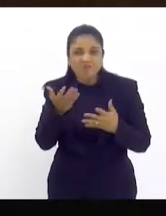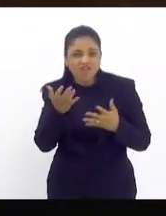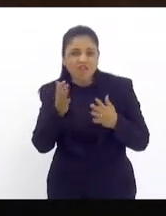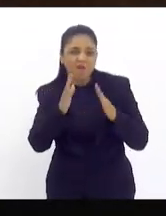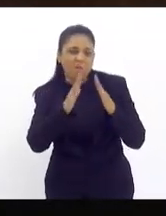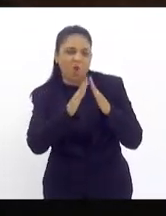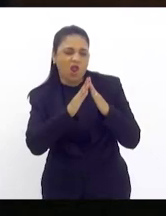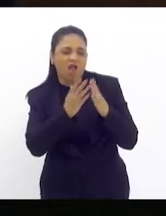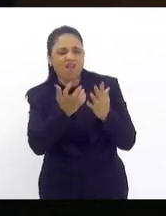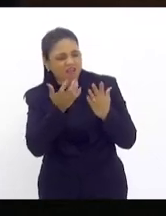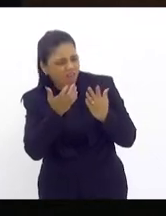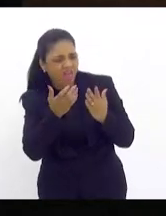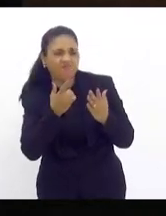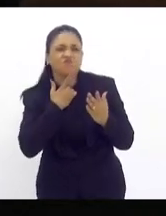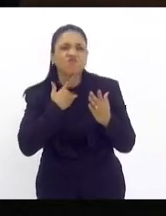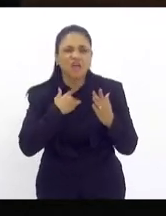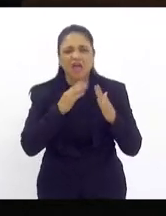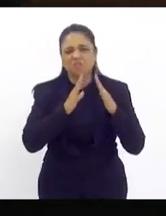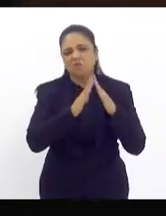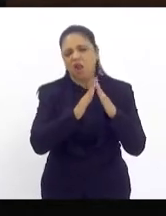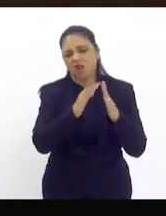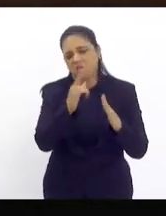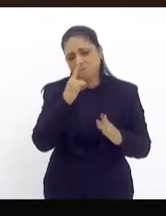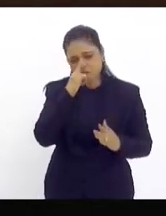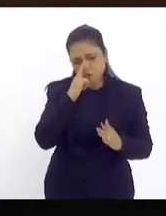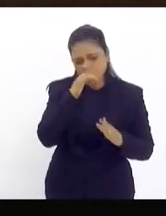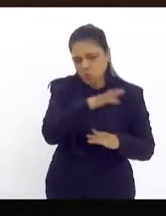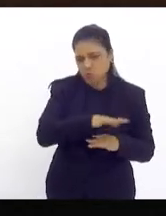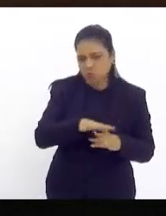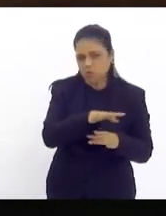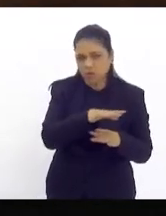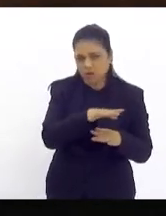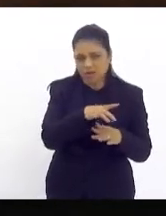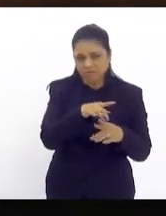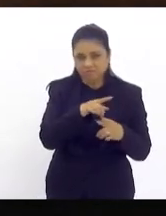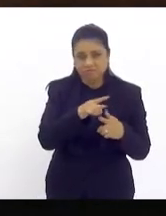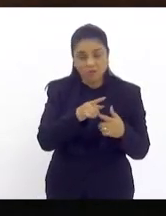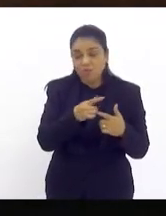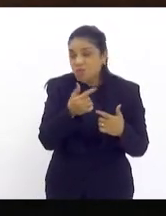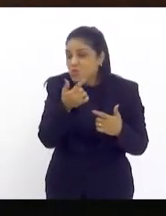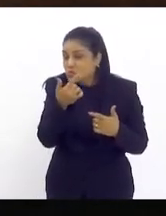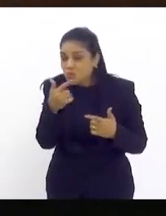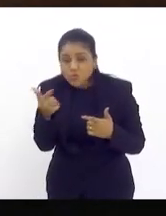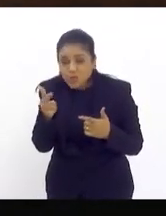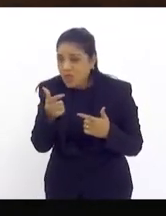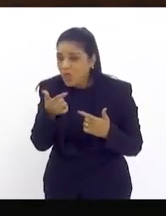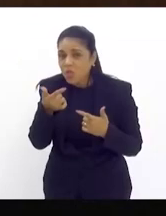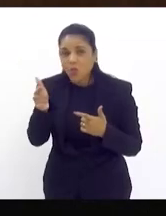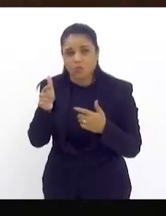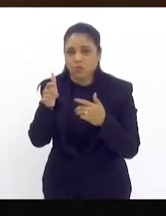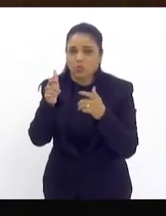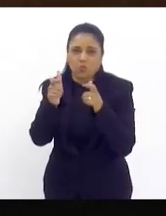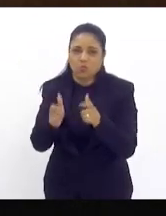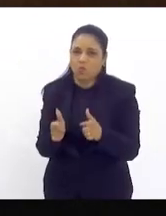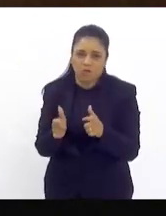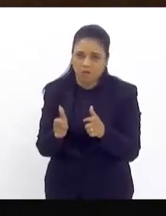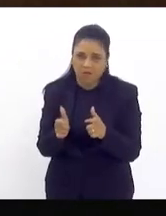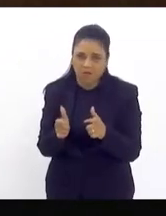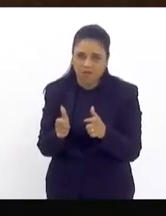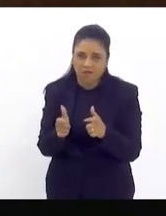elas moram em área de risco porque elas não tem alternativa e a gente vinha